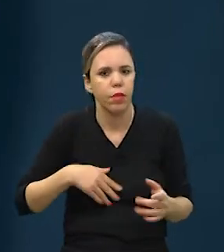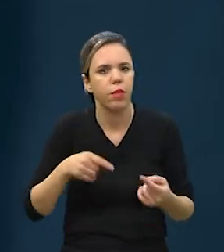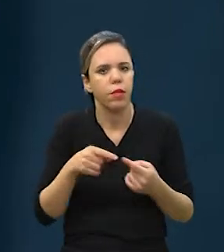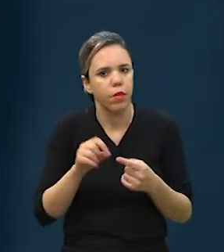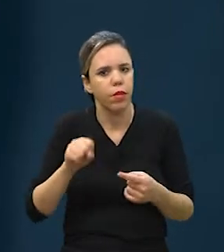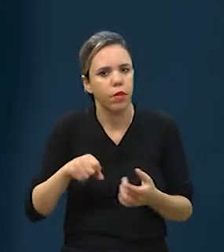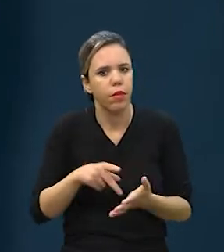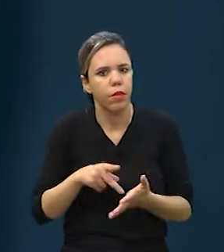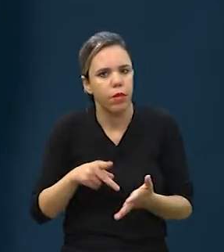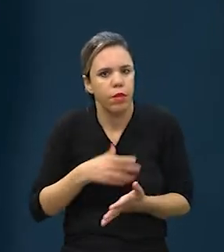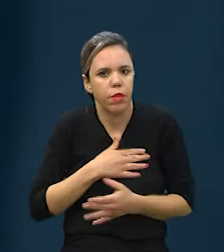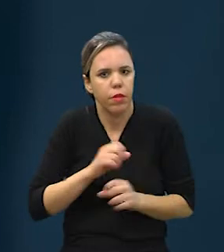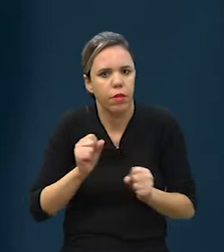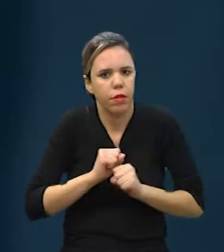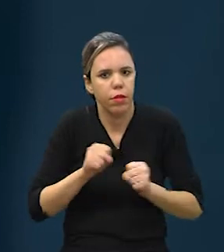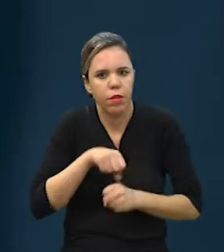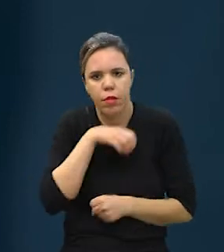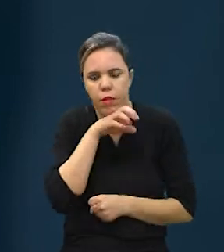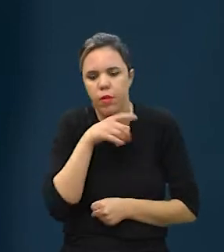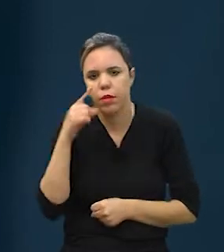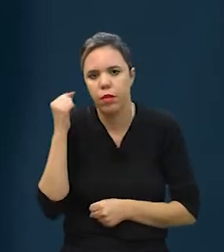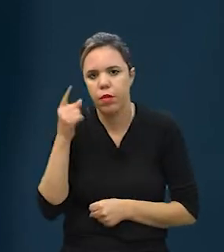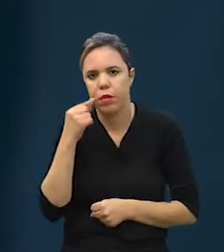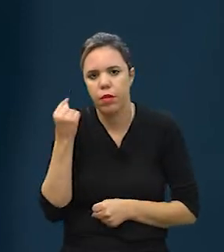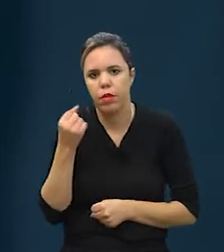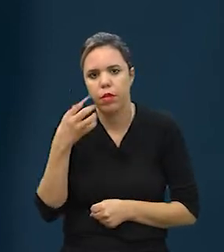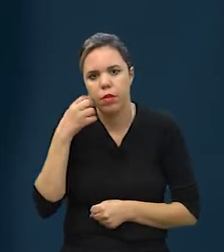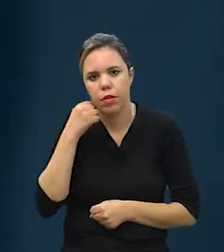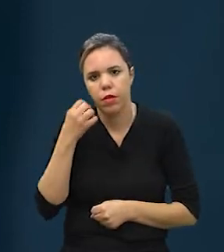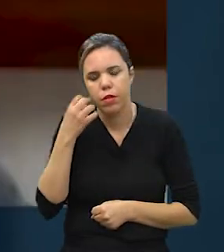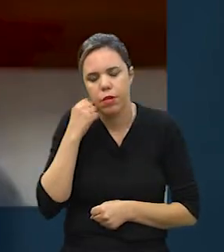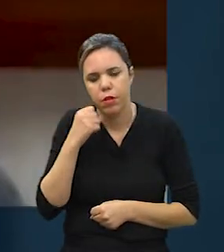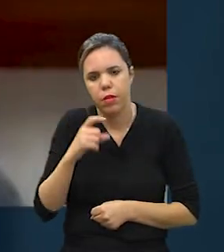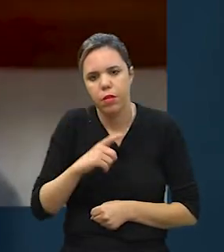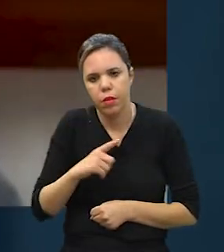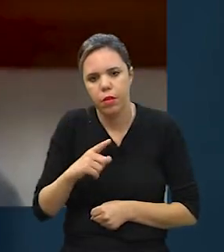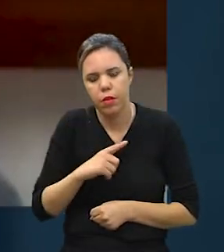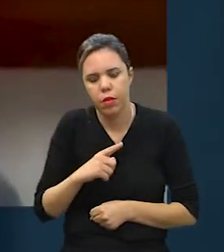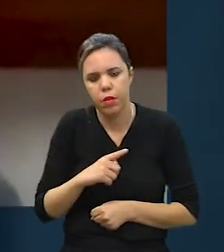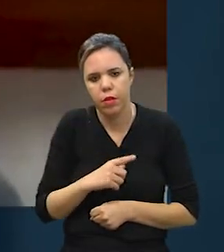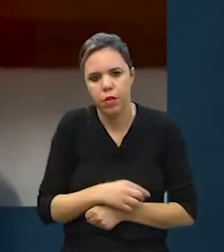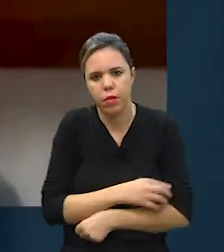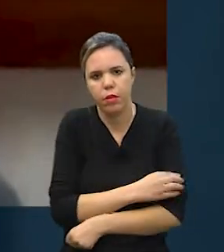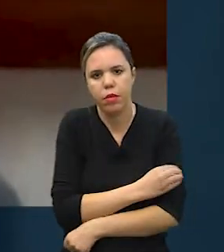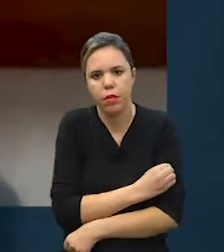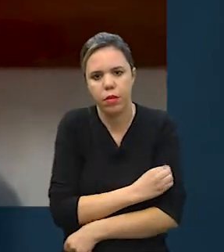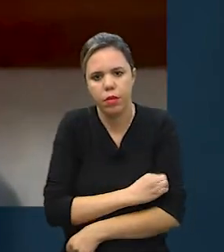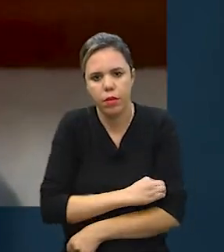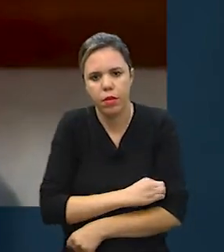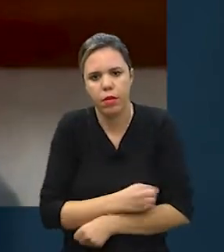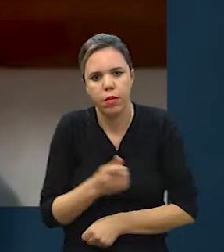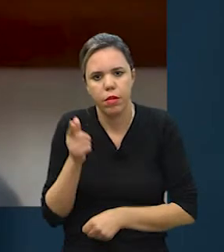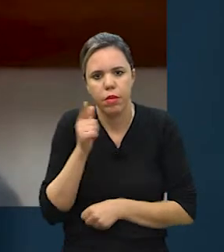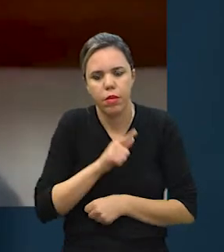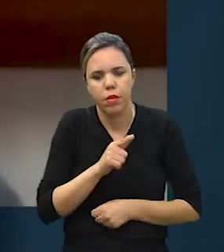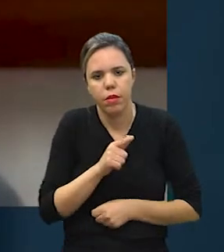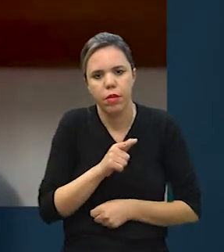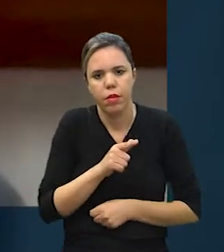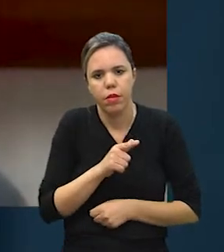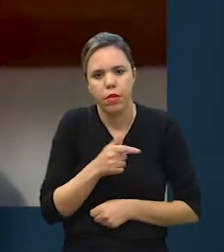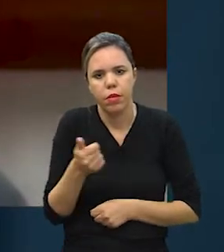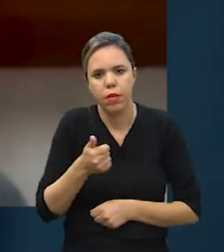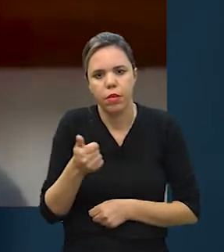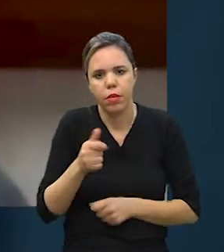Sendo que, na verdade, não. Ele adora animais, inclusive ele tem gatos de adoção, tá? E quando ele foi, ganhou